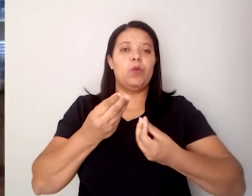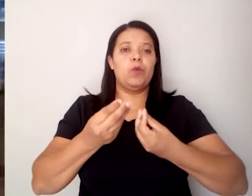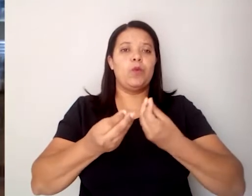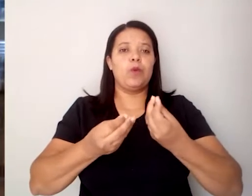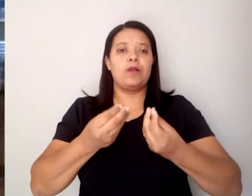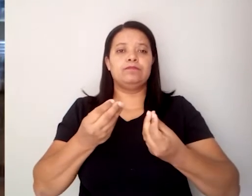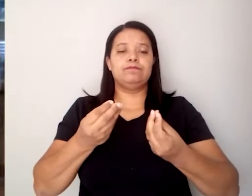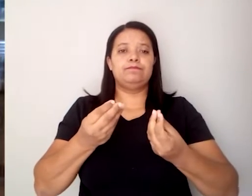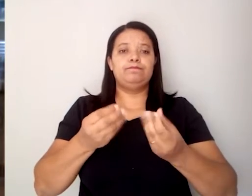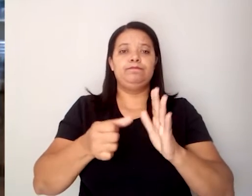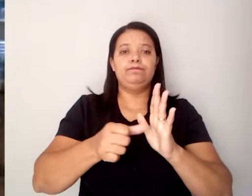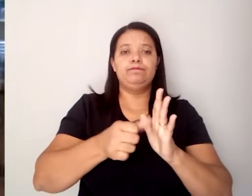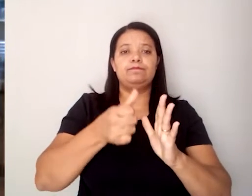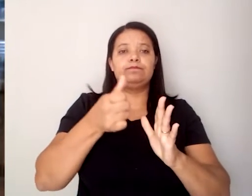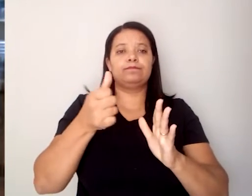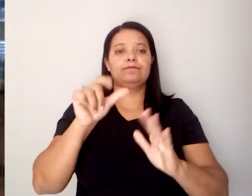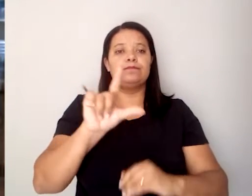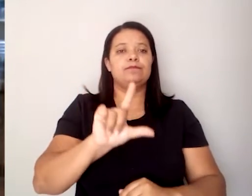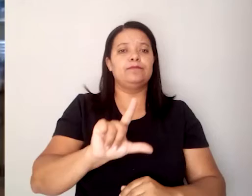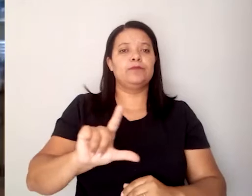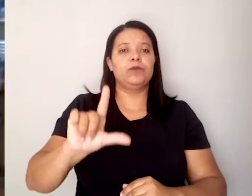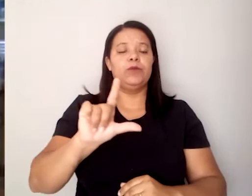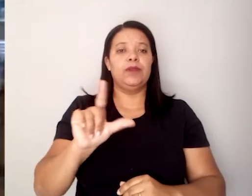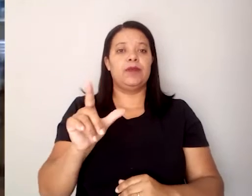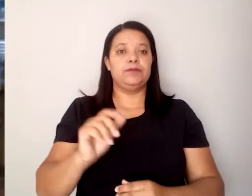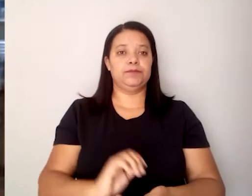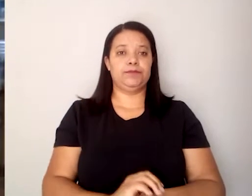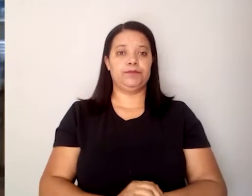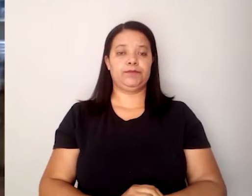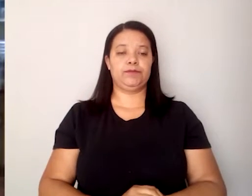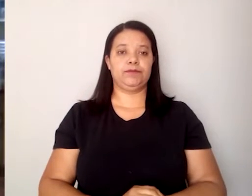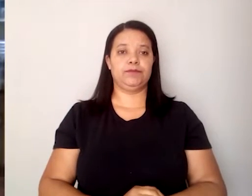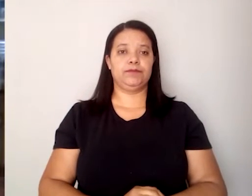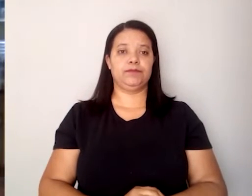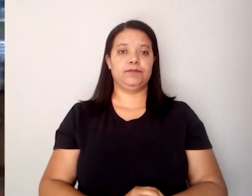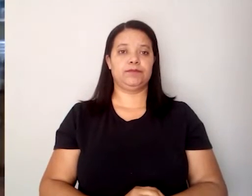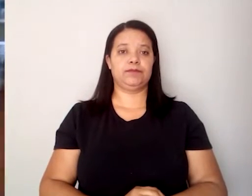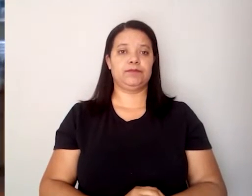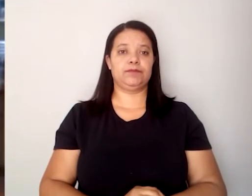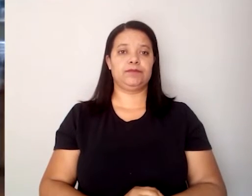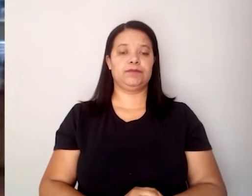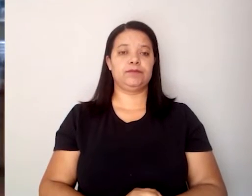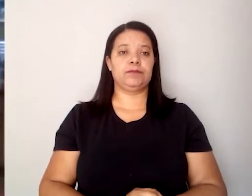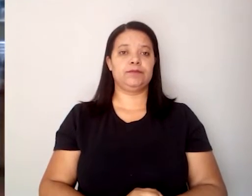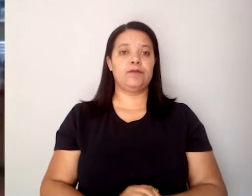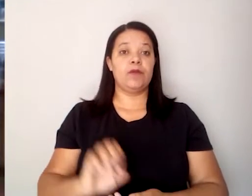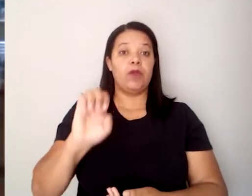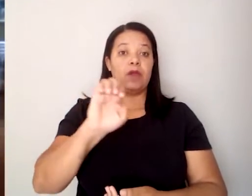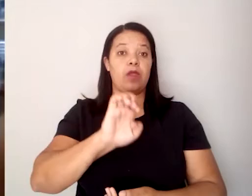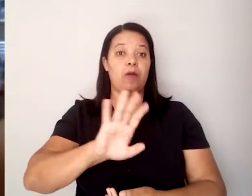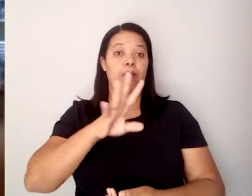literárias que foram trazidas aos ouvidos dos